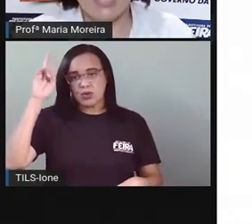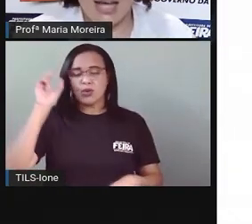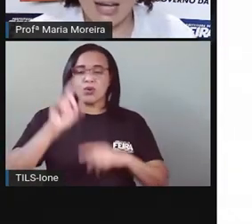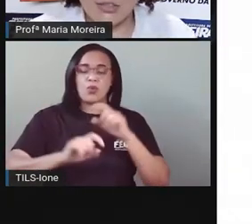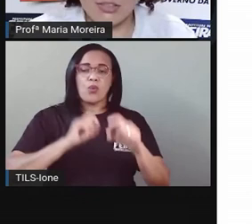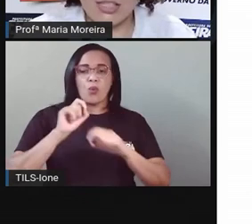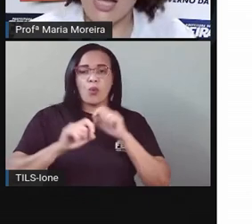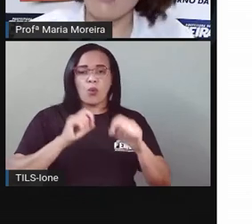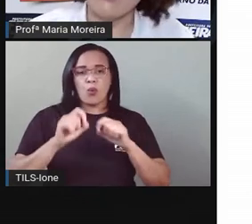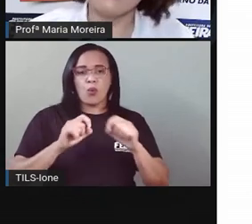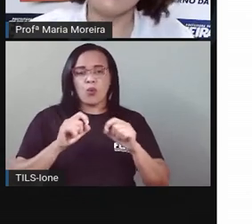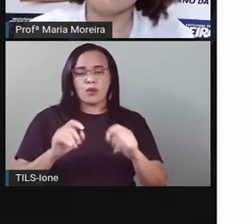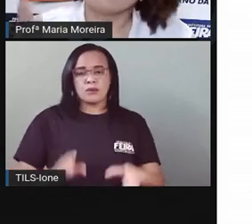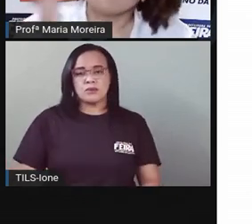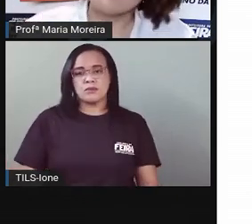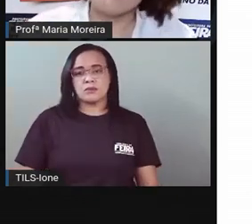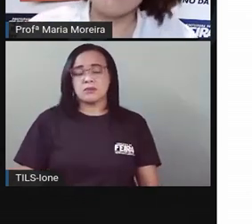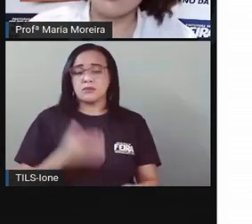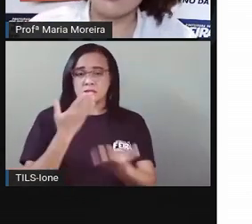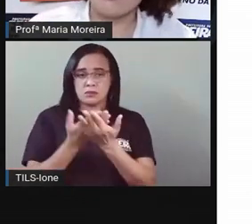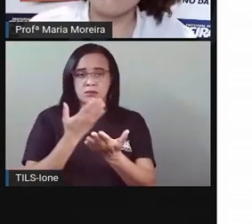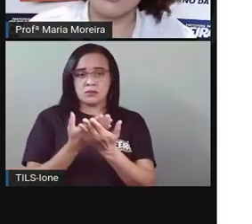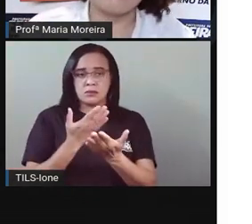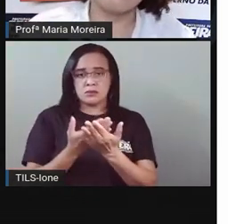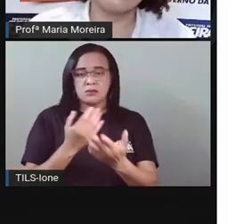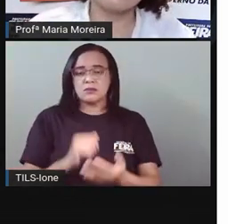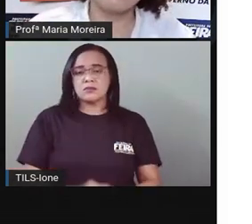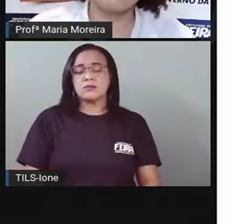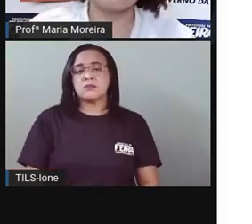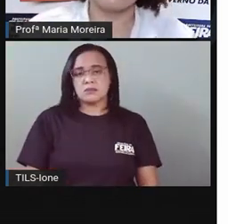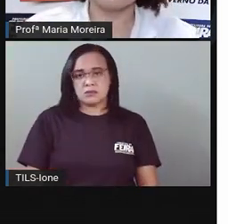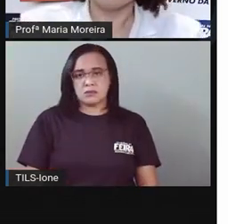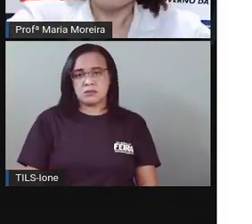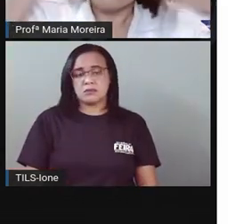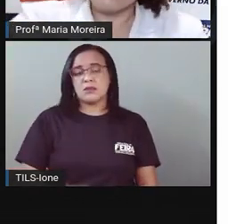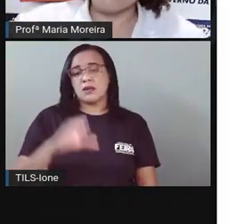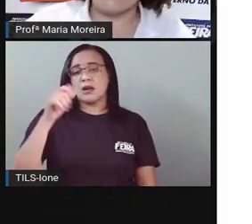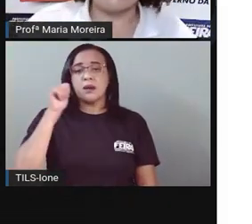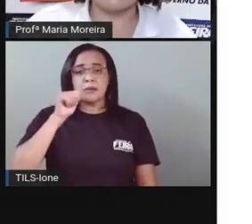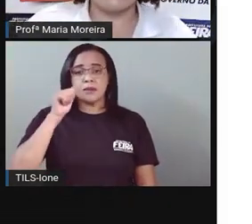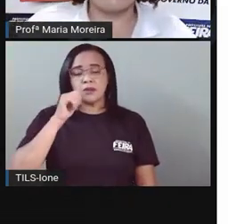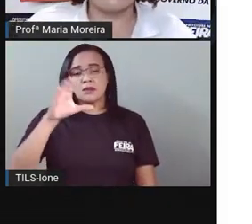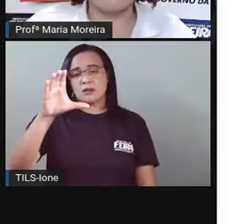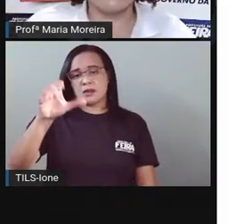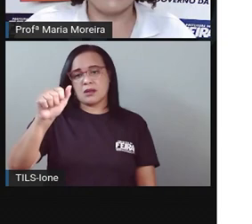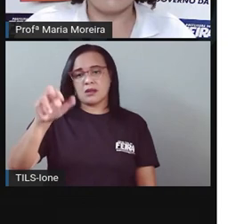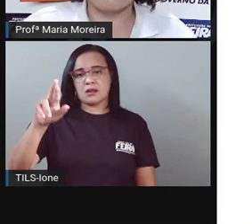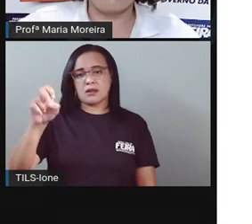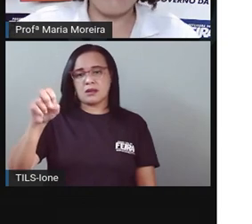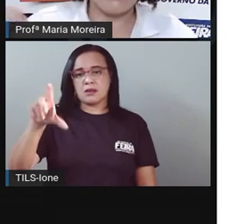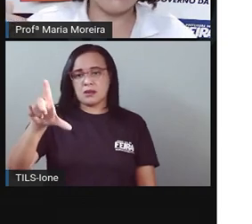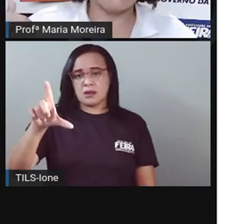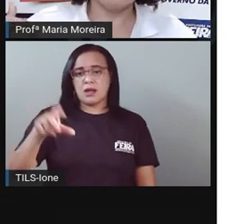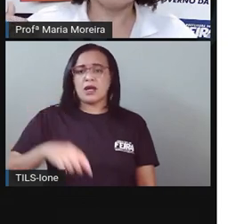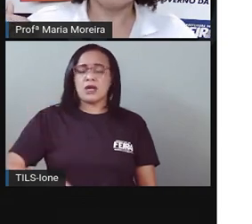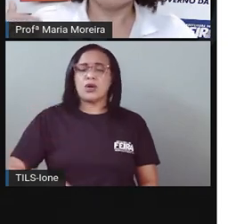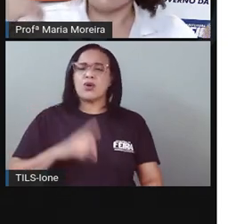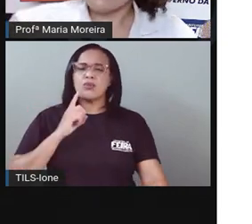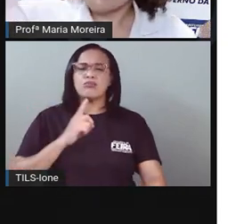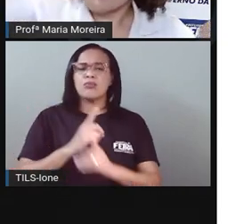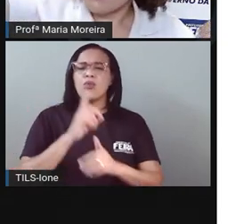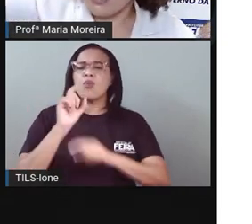Encerrar a nossa aula E façam como o Carol O Carol descobriu Que tinham aí Três possibilidades O amanhã